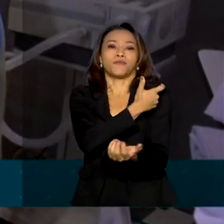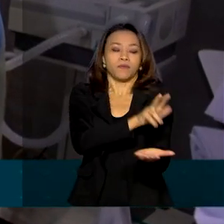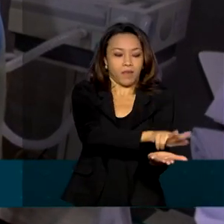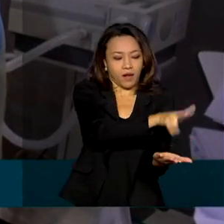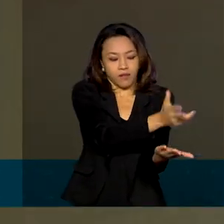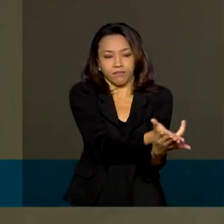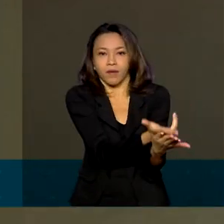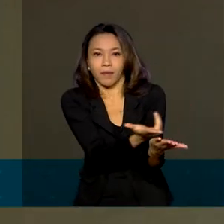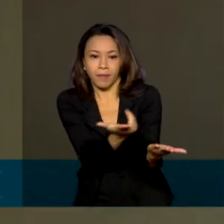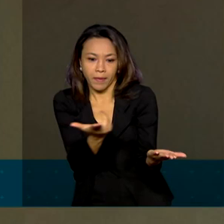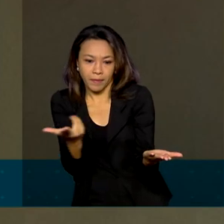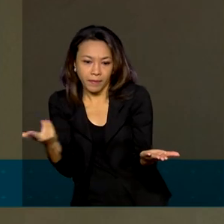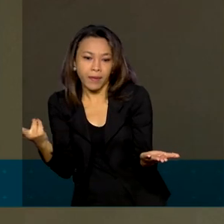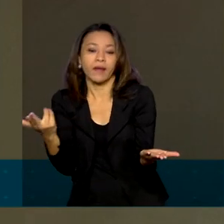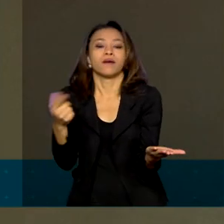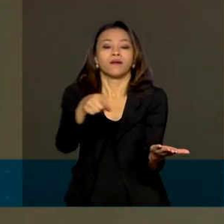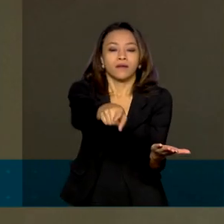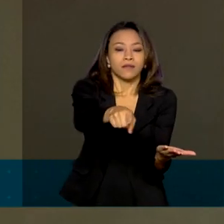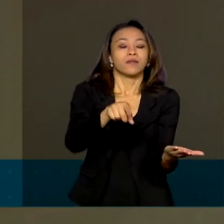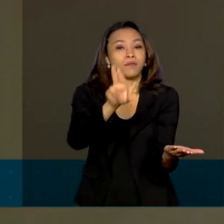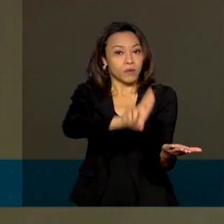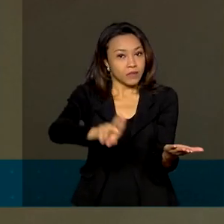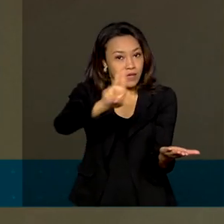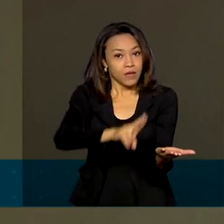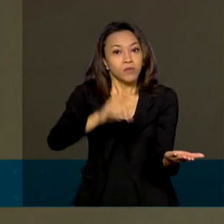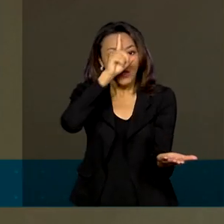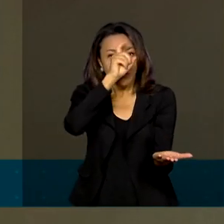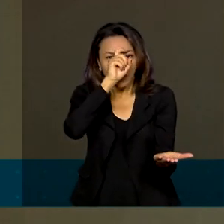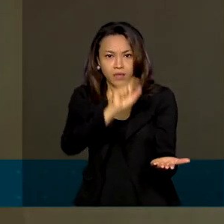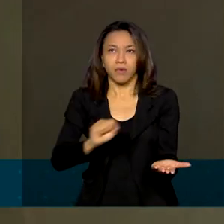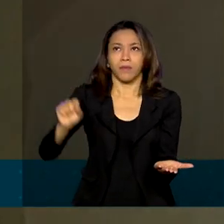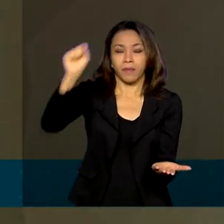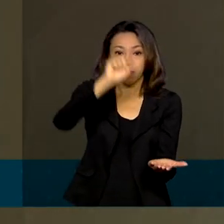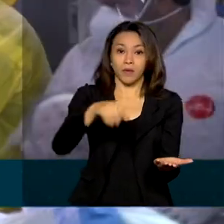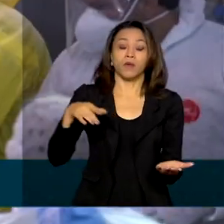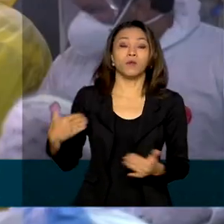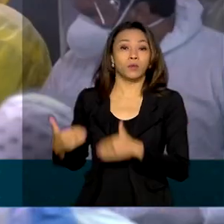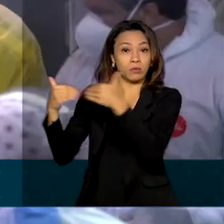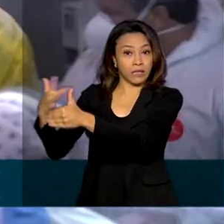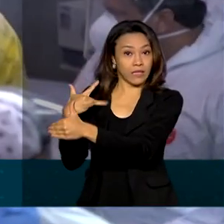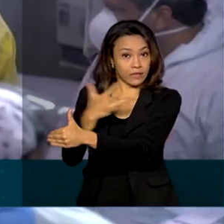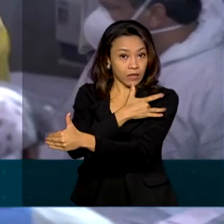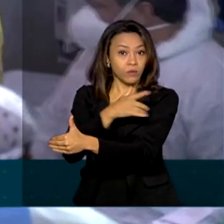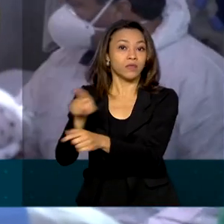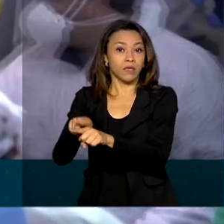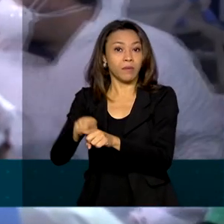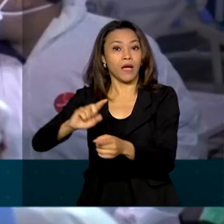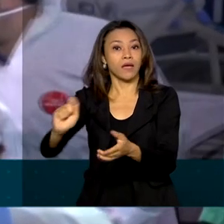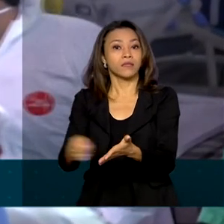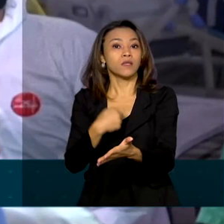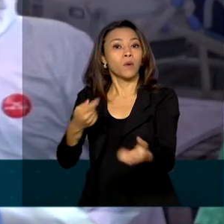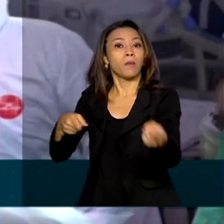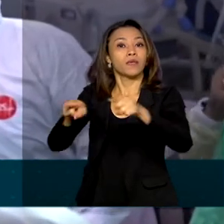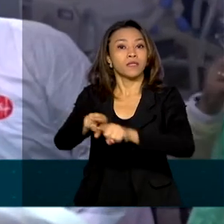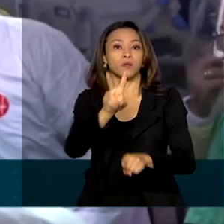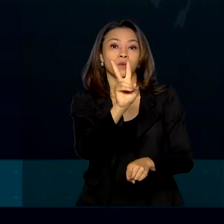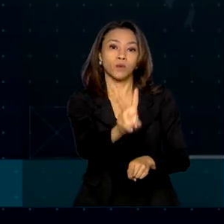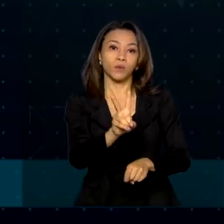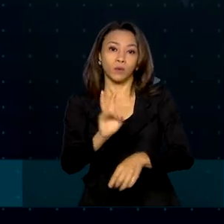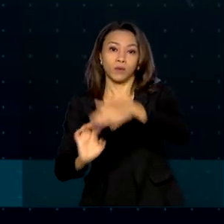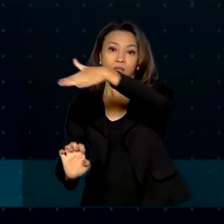bloqueadores neuromusculares para os hospitais públicos, o Ministério da Saúde firmou uma parceria com duas farmacêuticas.